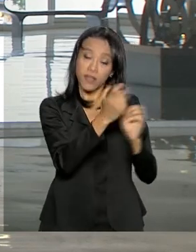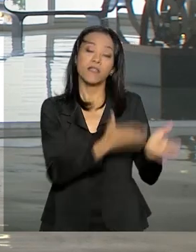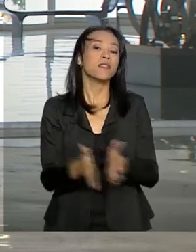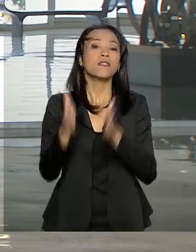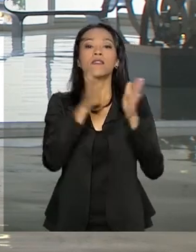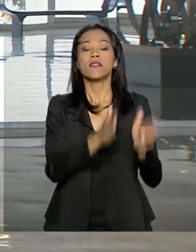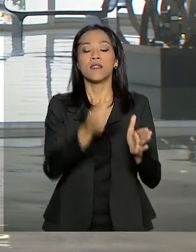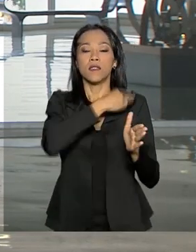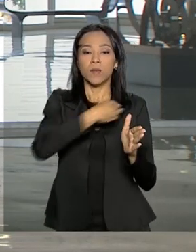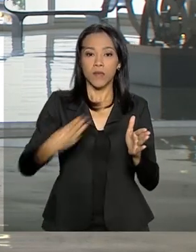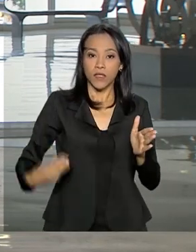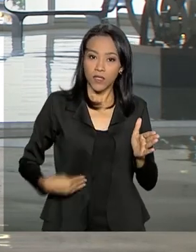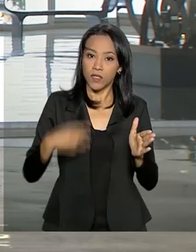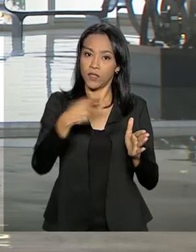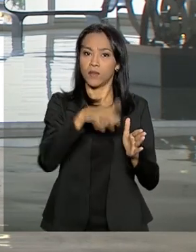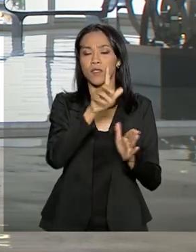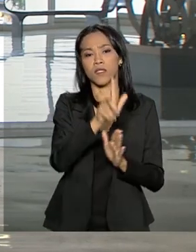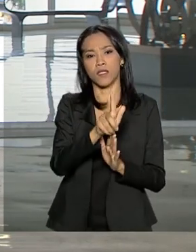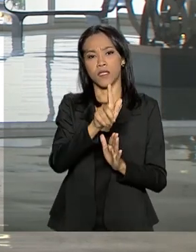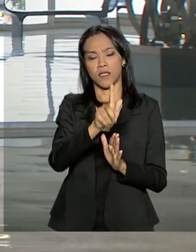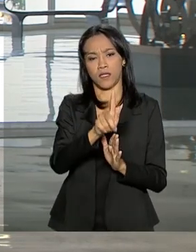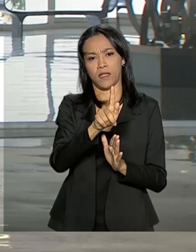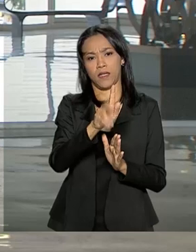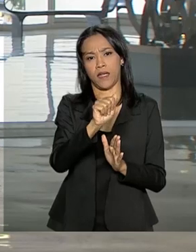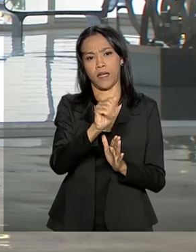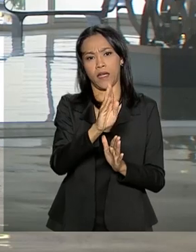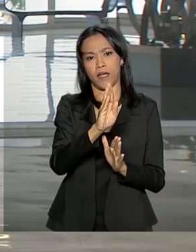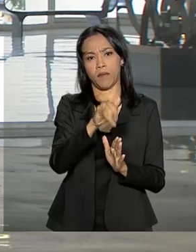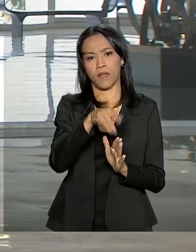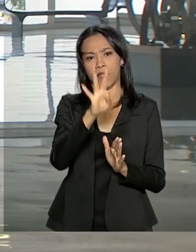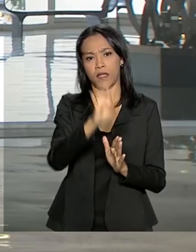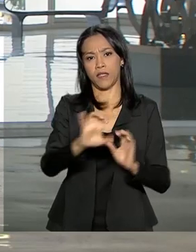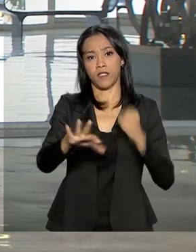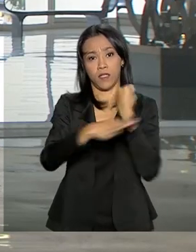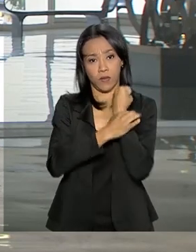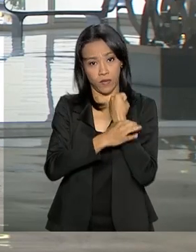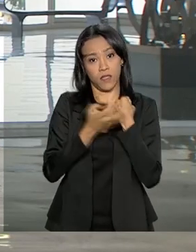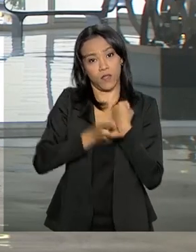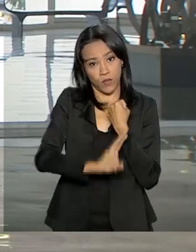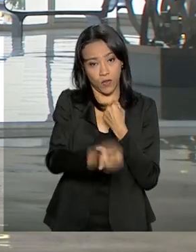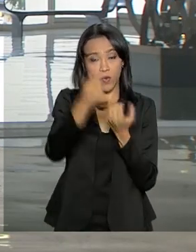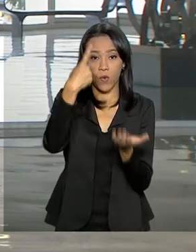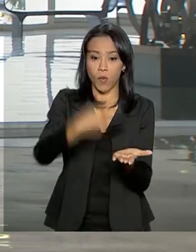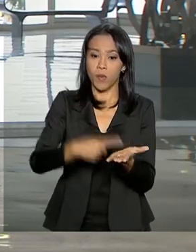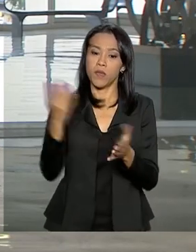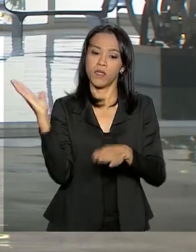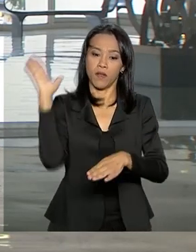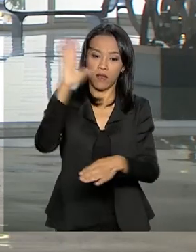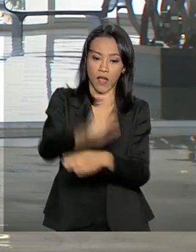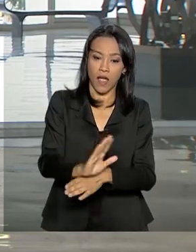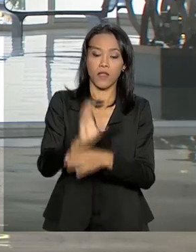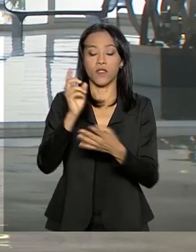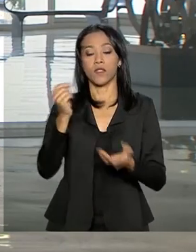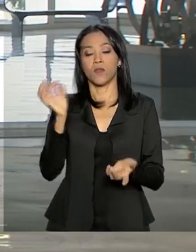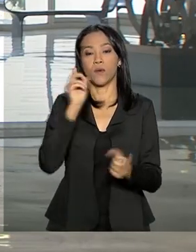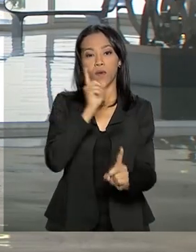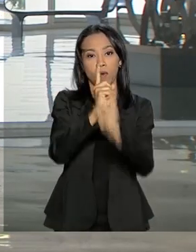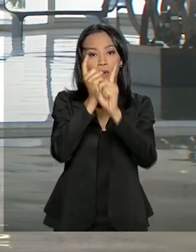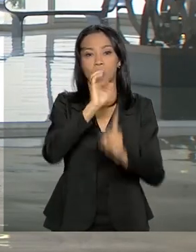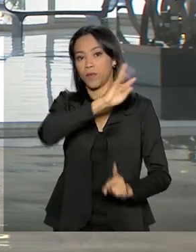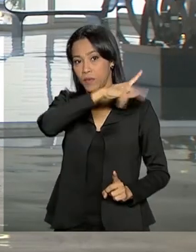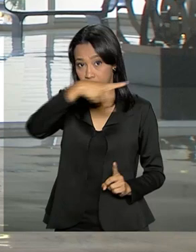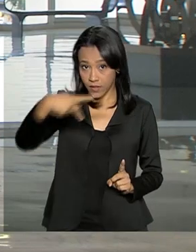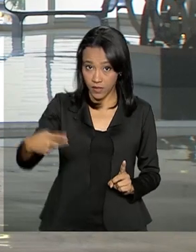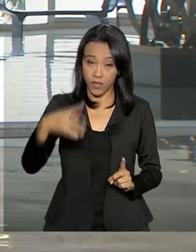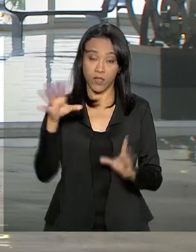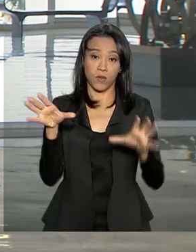e do Gabinete de Segurança Institucional. A agenda do presidente segue pela tarde com encontros com o presidente do PSL, Luciano